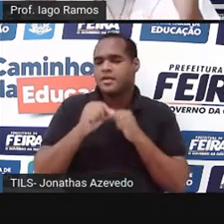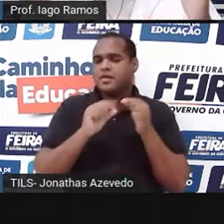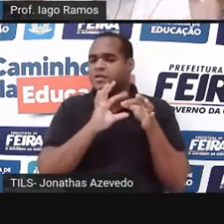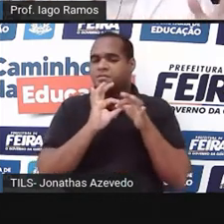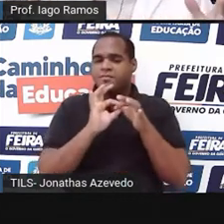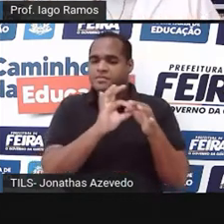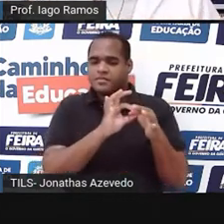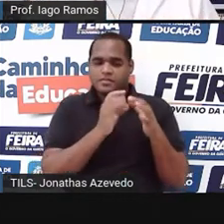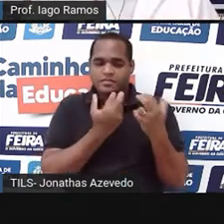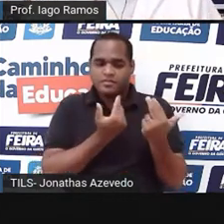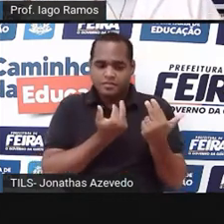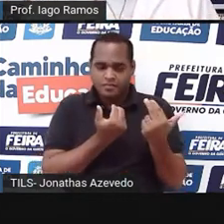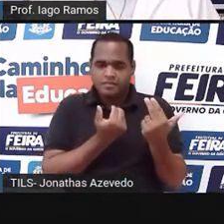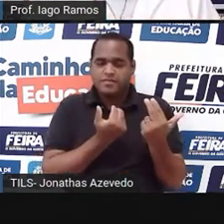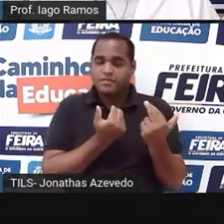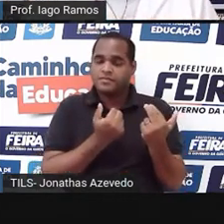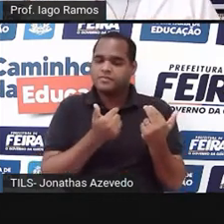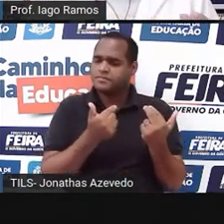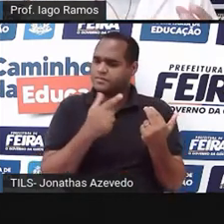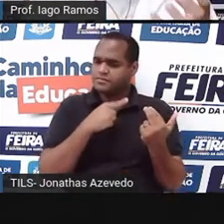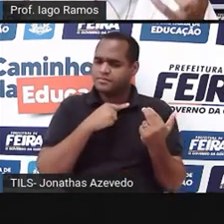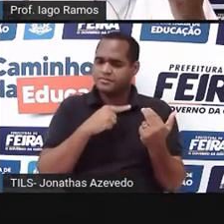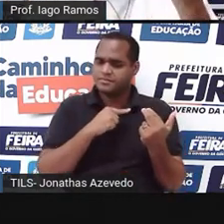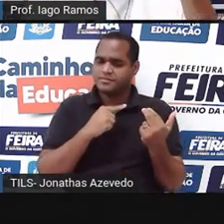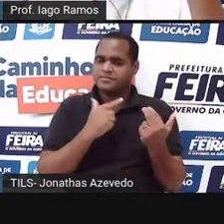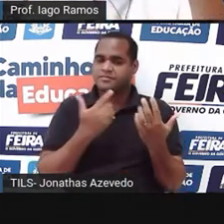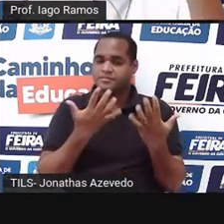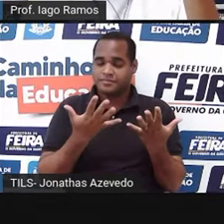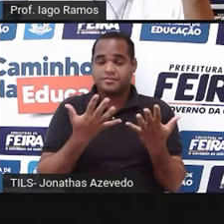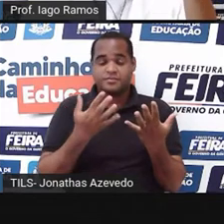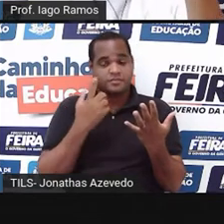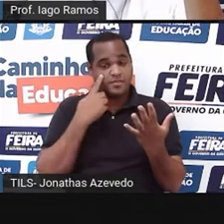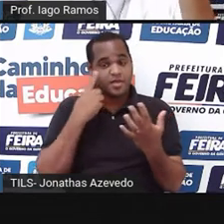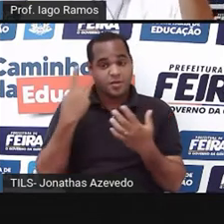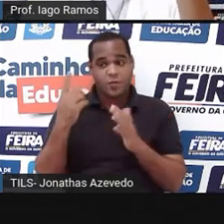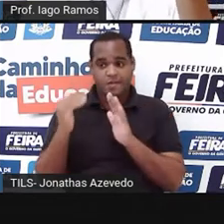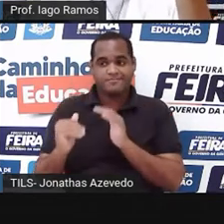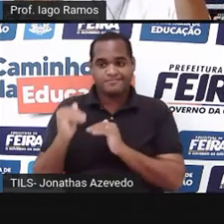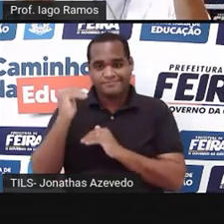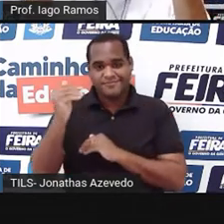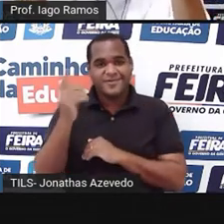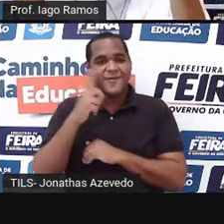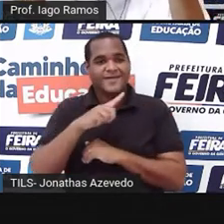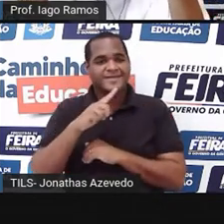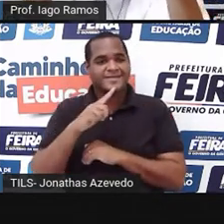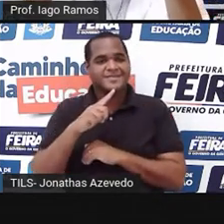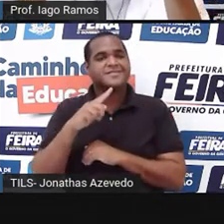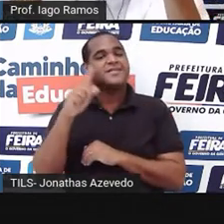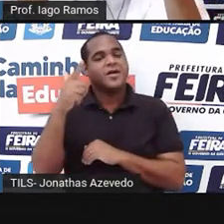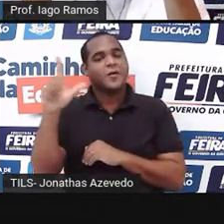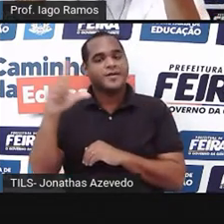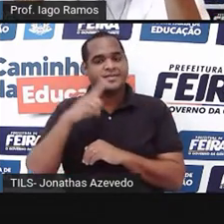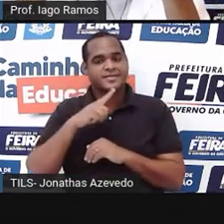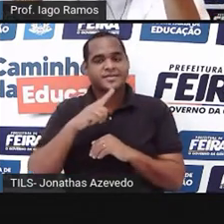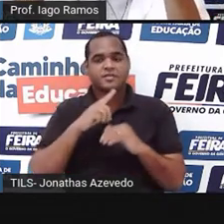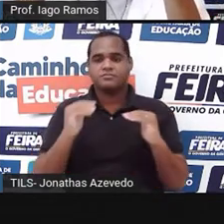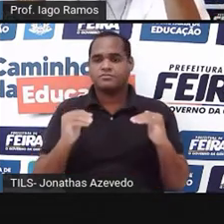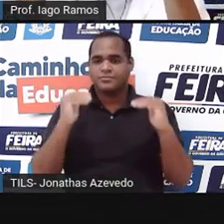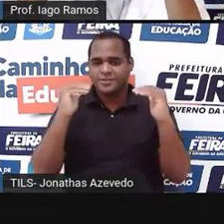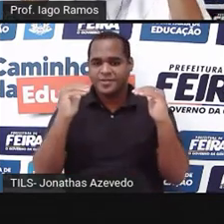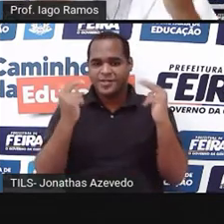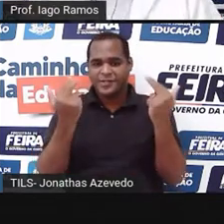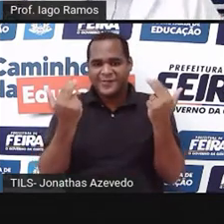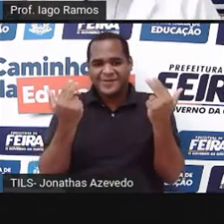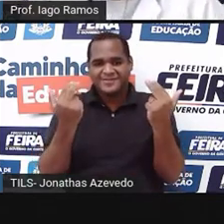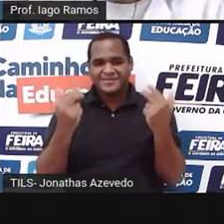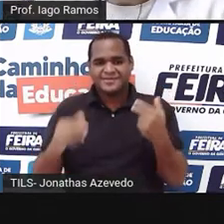mesma forma, ao passo que uma aumenta, a outra aumenta da mesma forma.